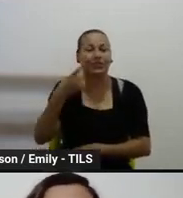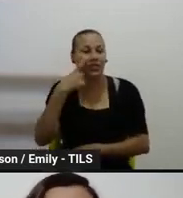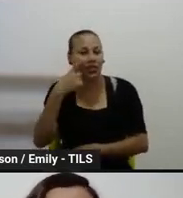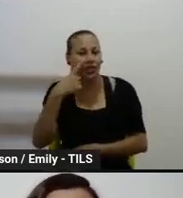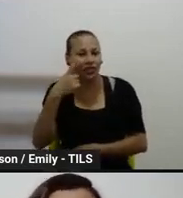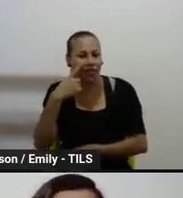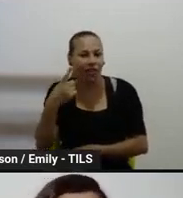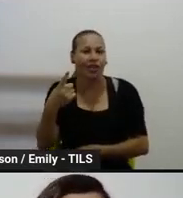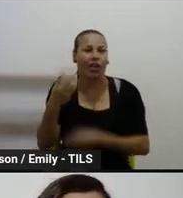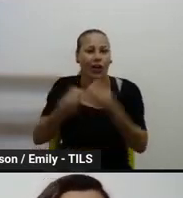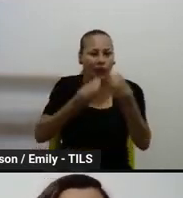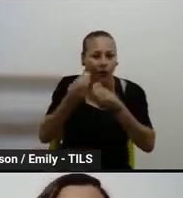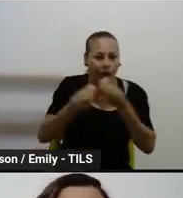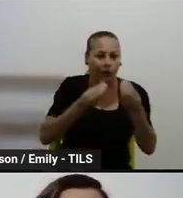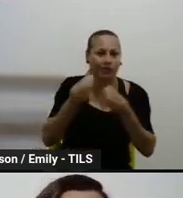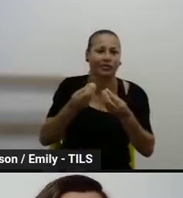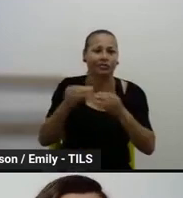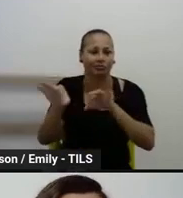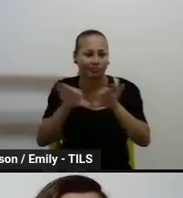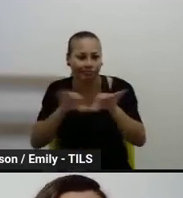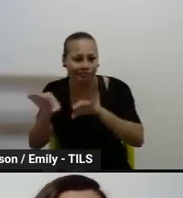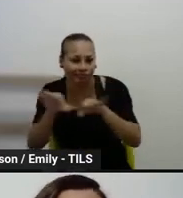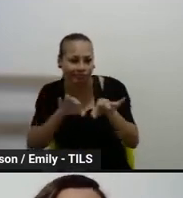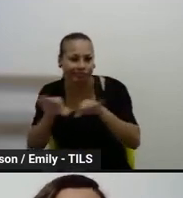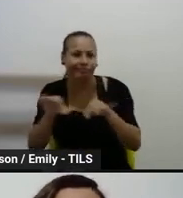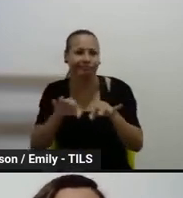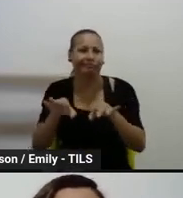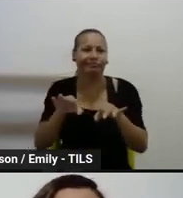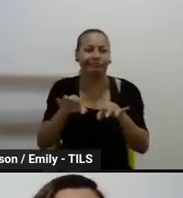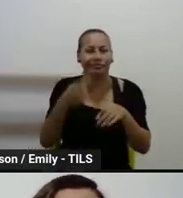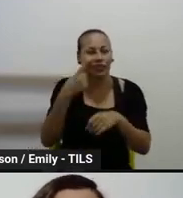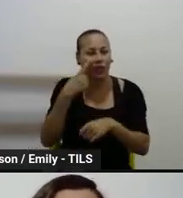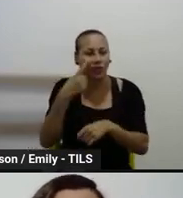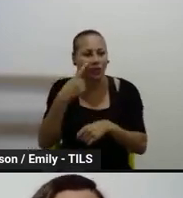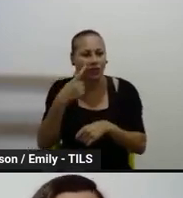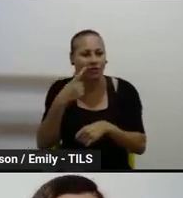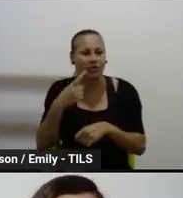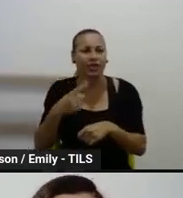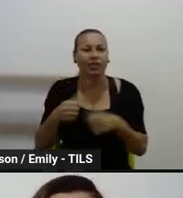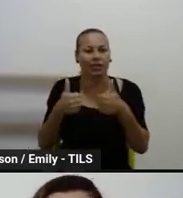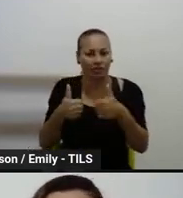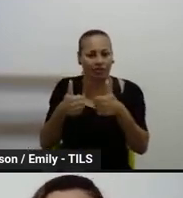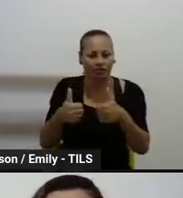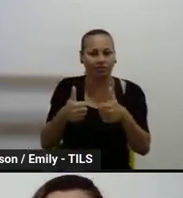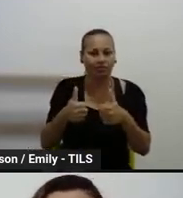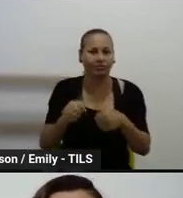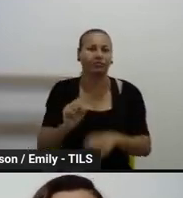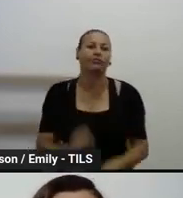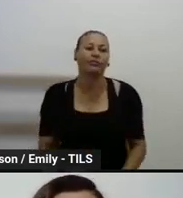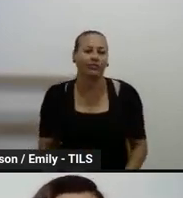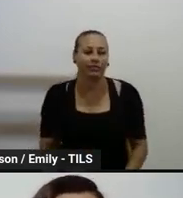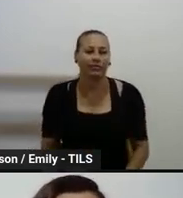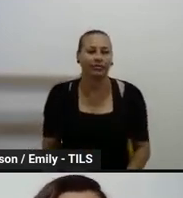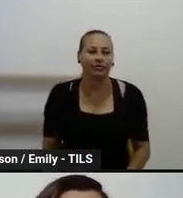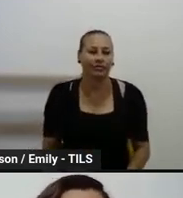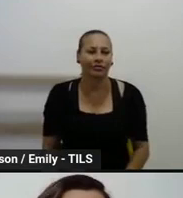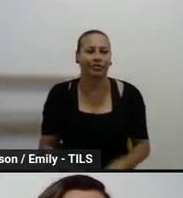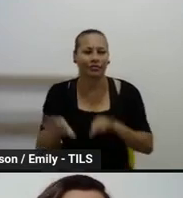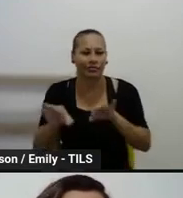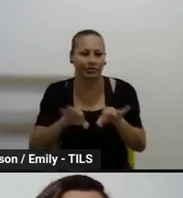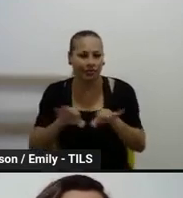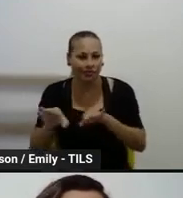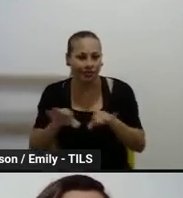estar pensando sobre isso, estar dialogando sobre isso, pois, diante do contexto, né, cada vez mais